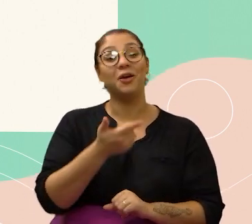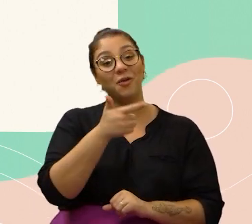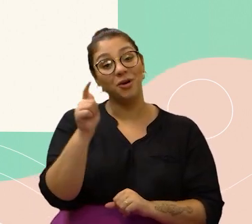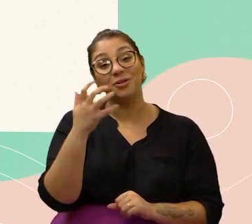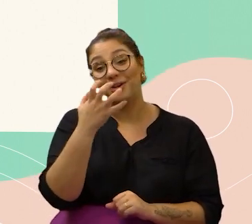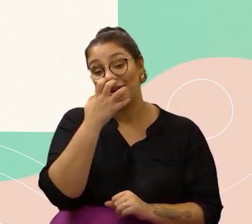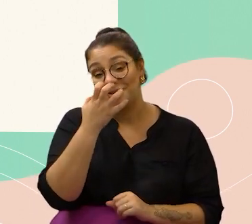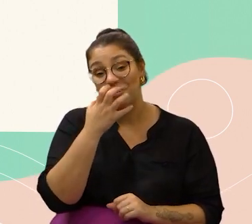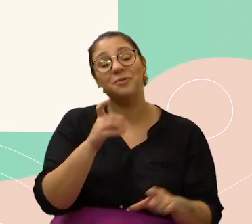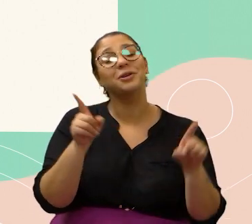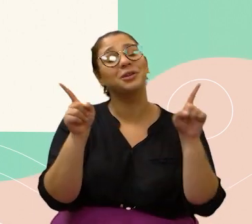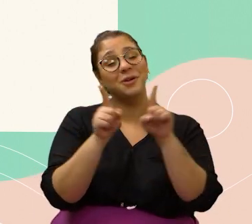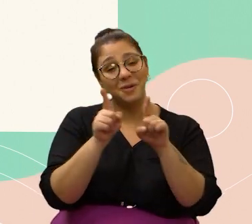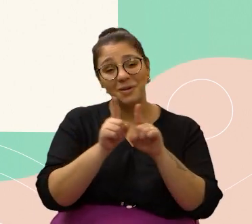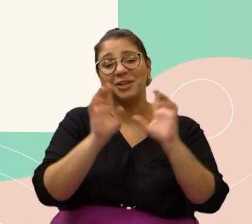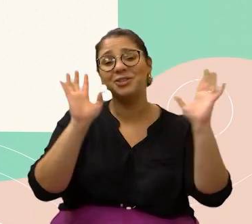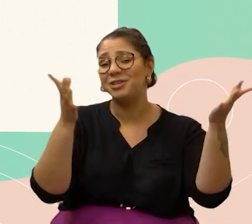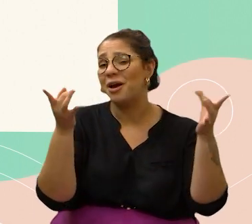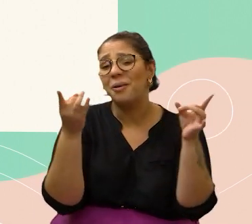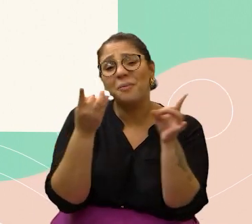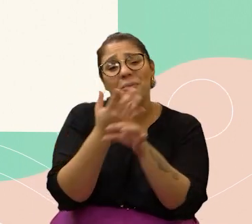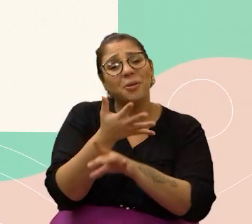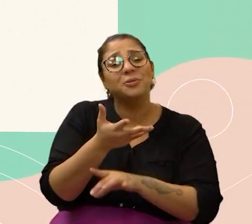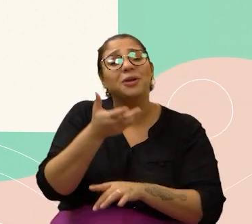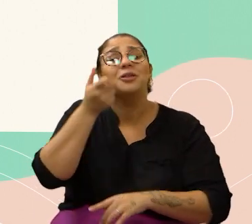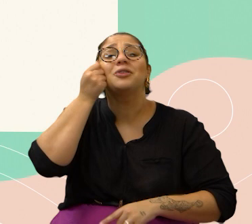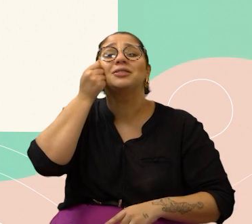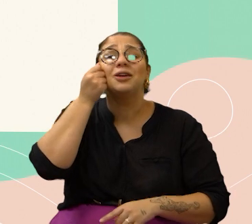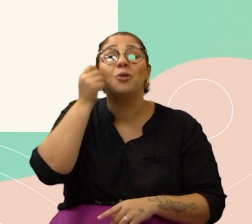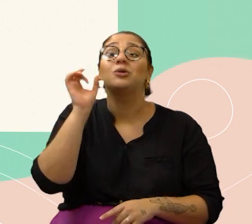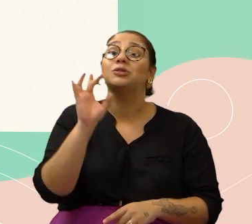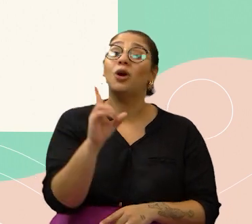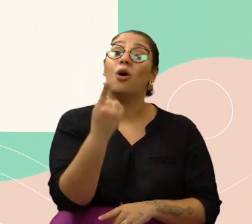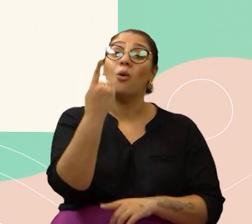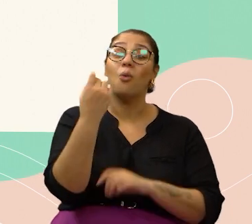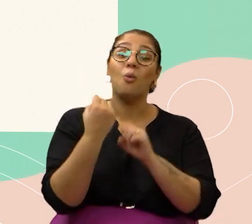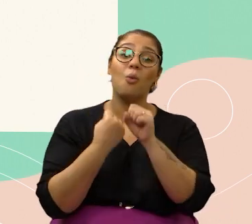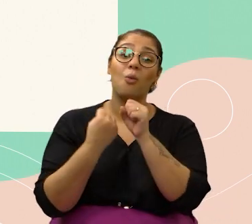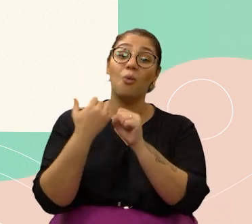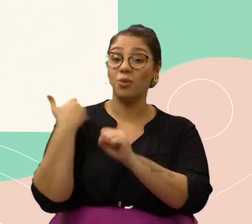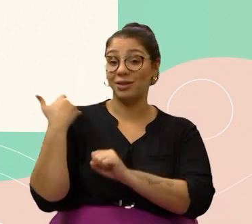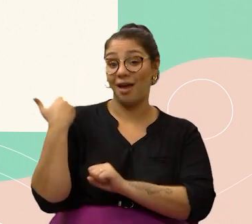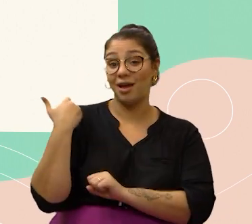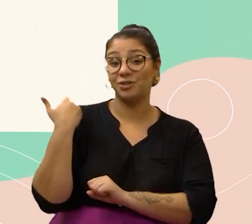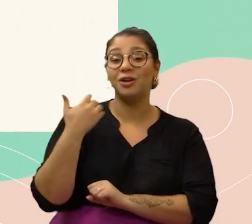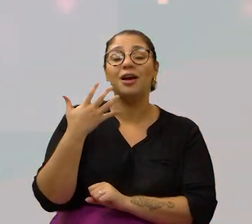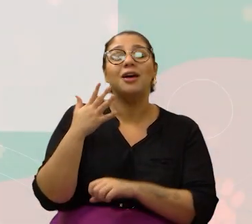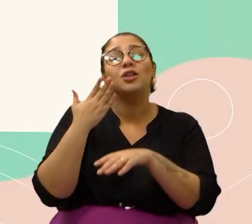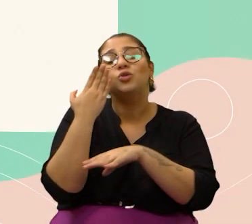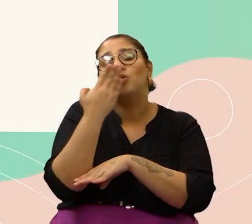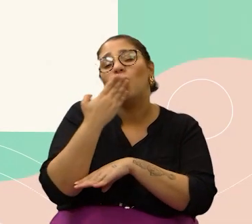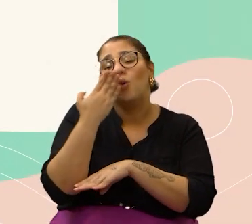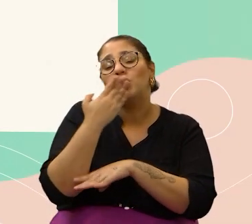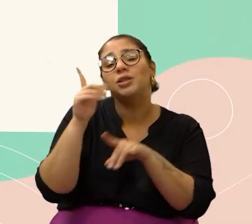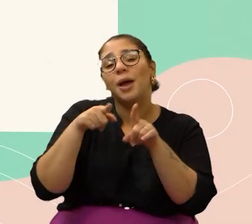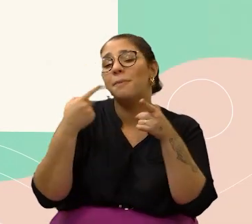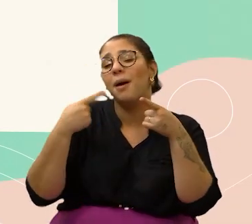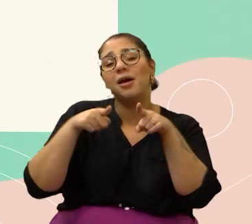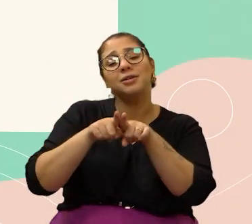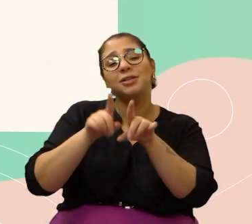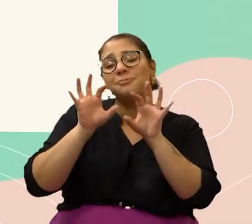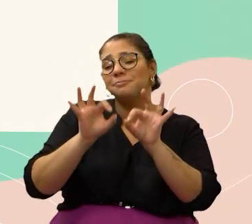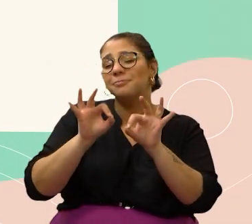É de derreter o coração, não é? Ela ainda não foi adotada. Que tal levá-la para casa? Esse outro